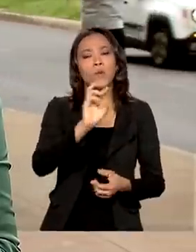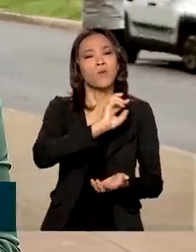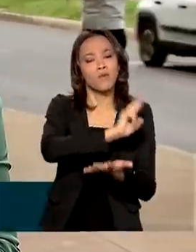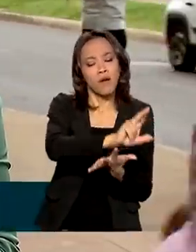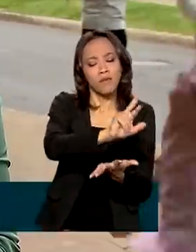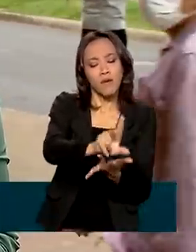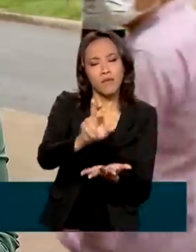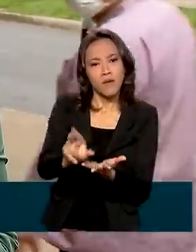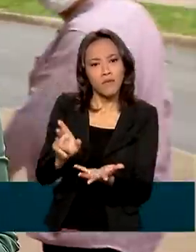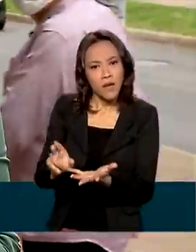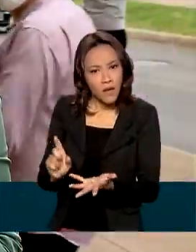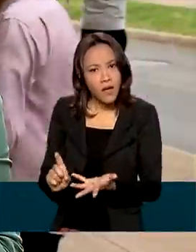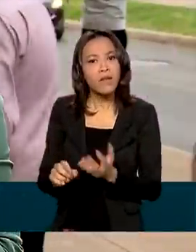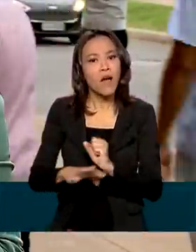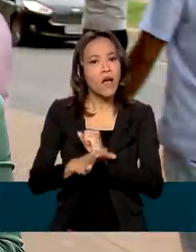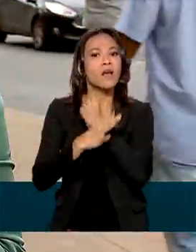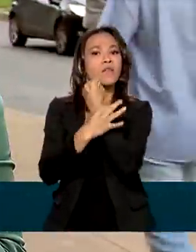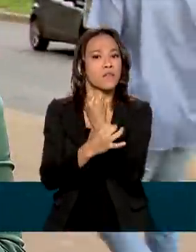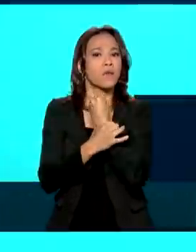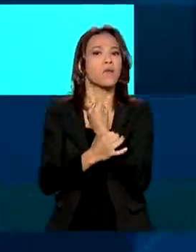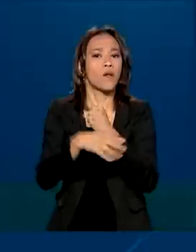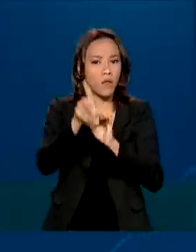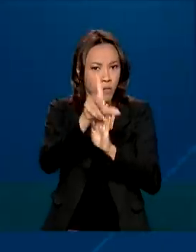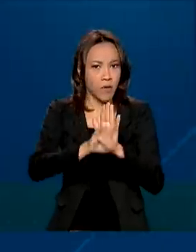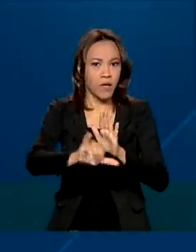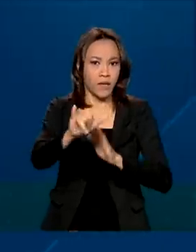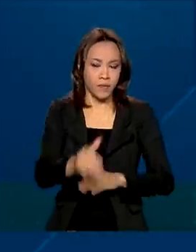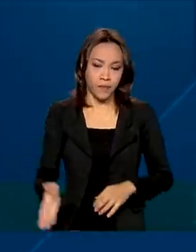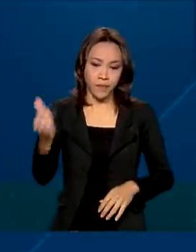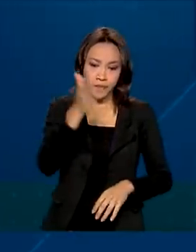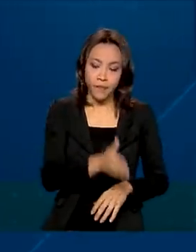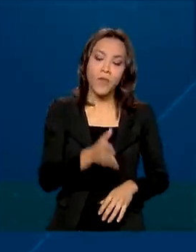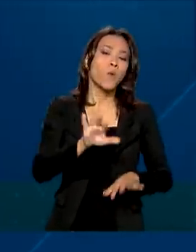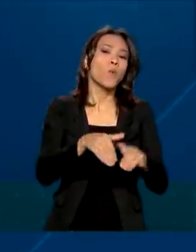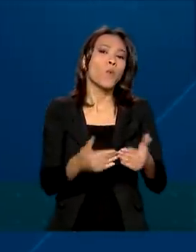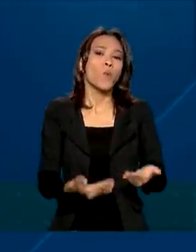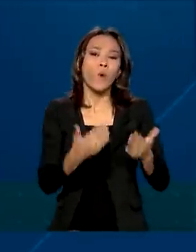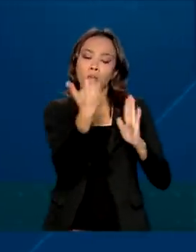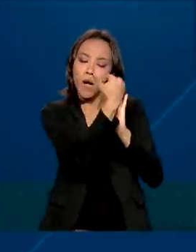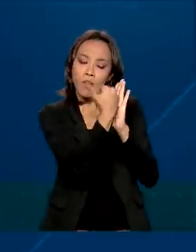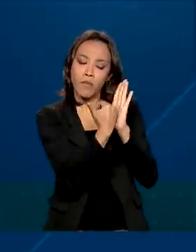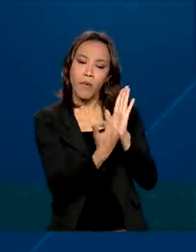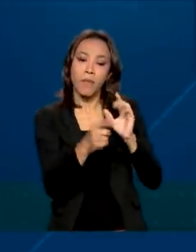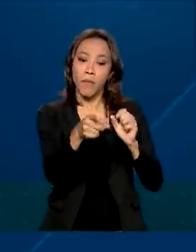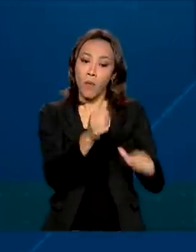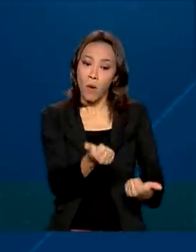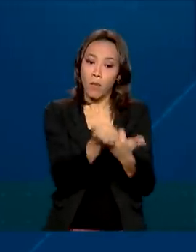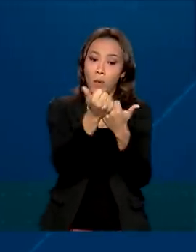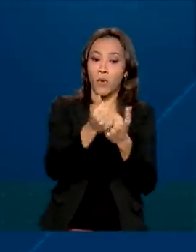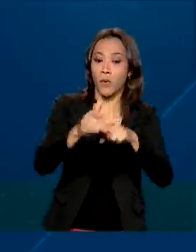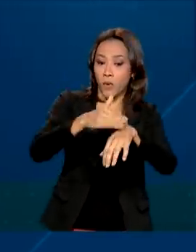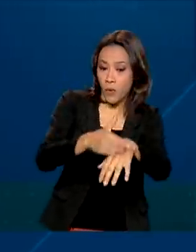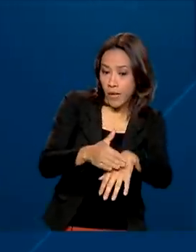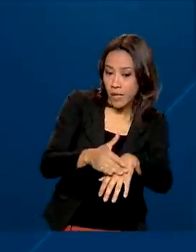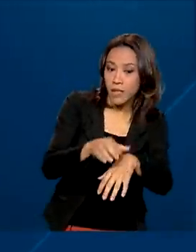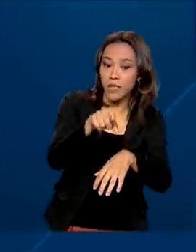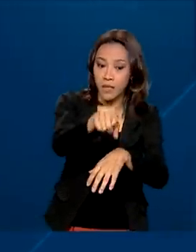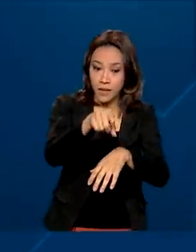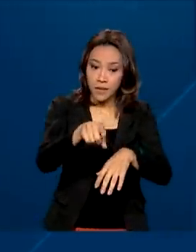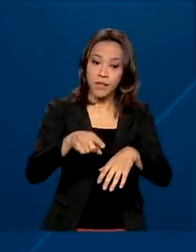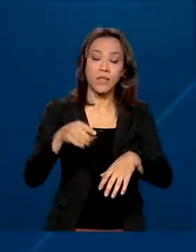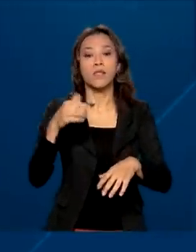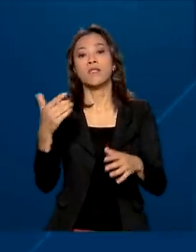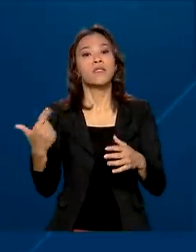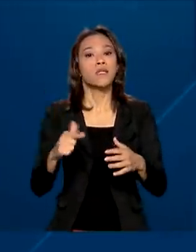de benefícios assegurados por leis. Entre as garantias estão previstos auxílio doença sem período de carência no